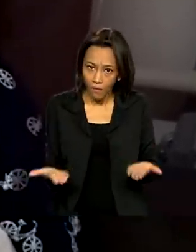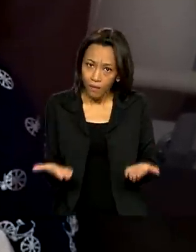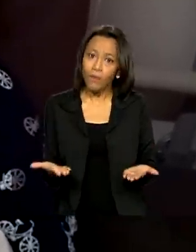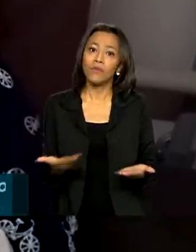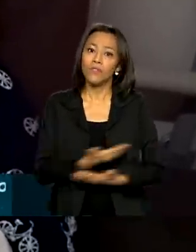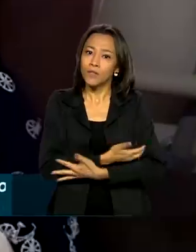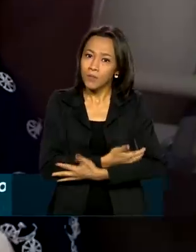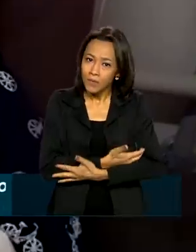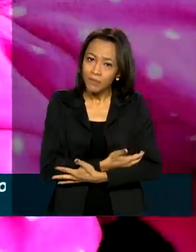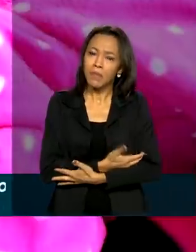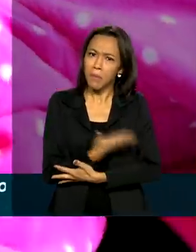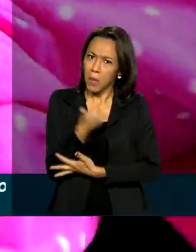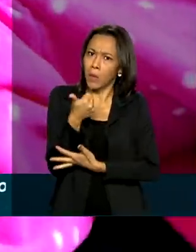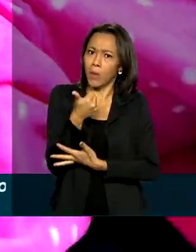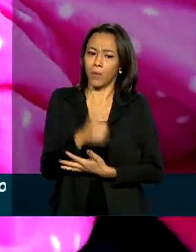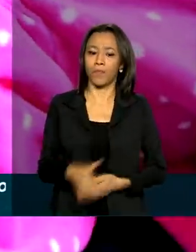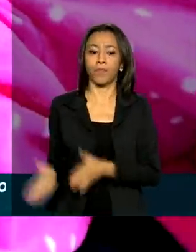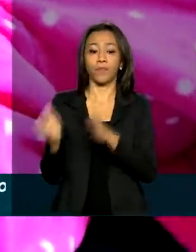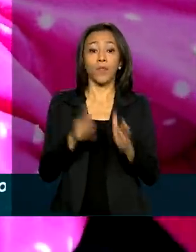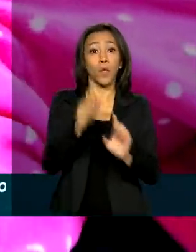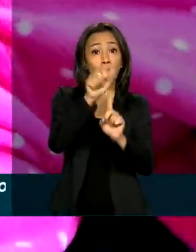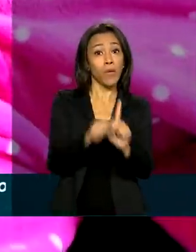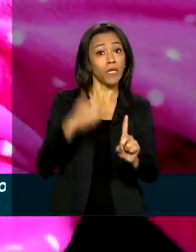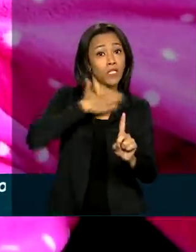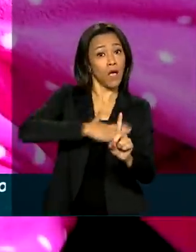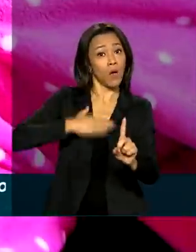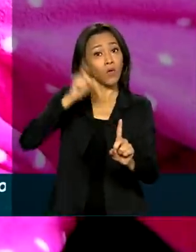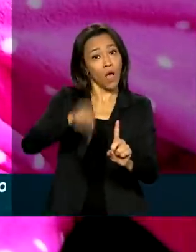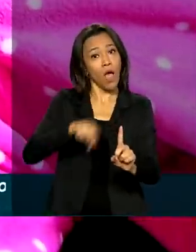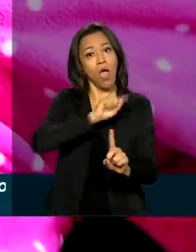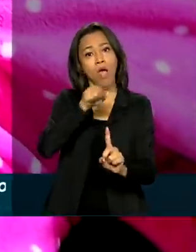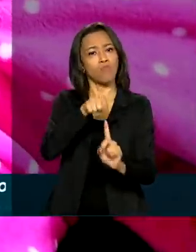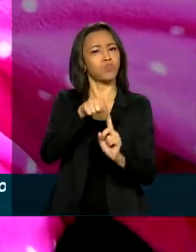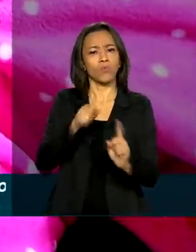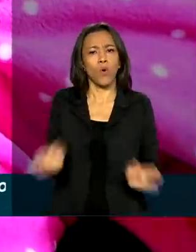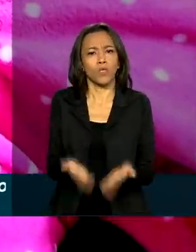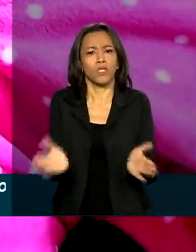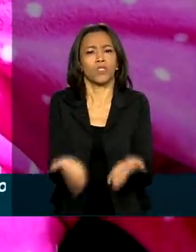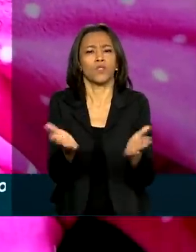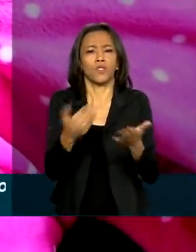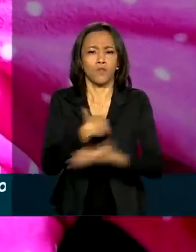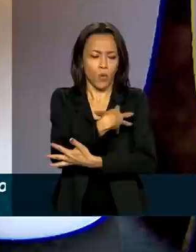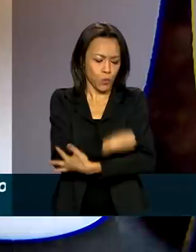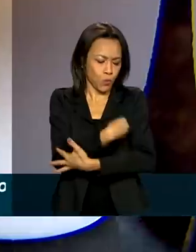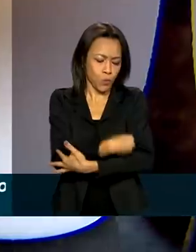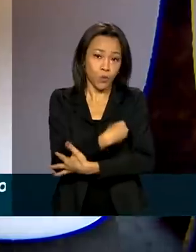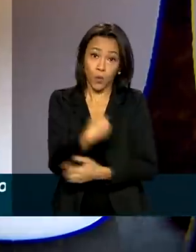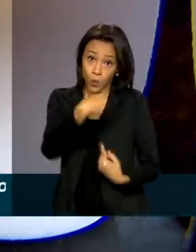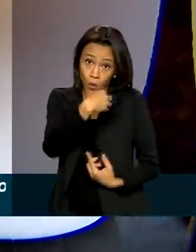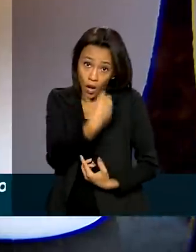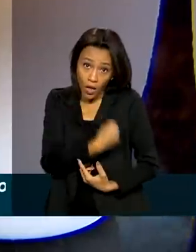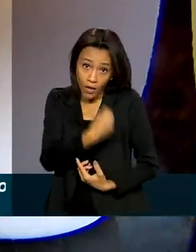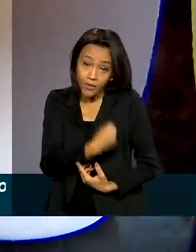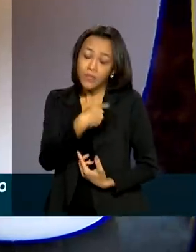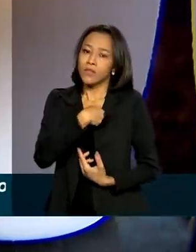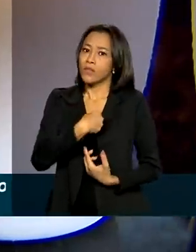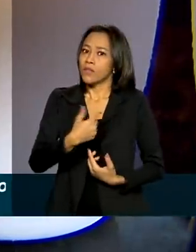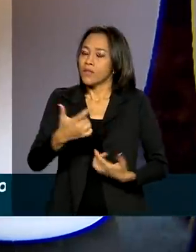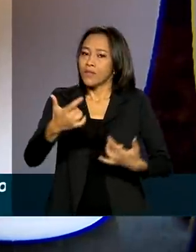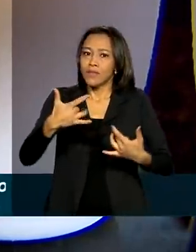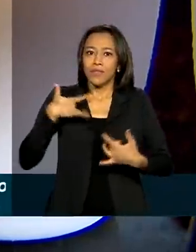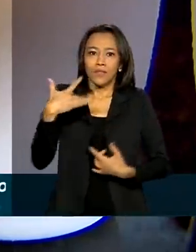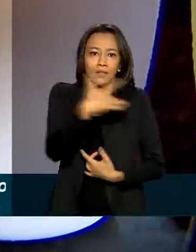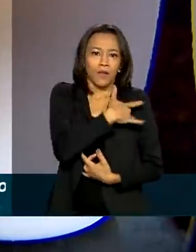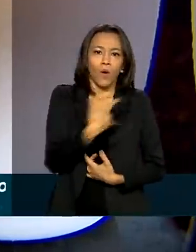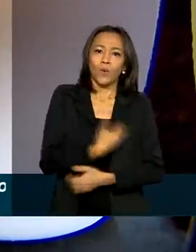saúde dela vai melhorando bastante. Agosto é o mês de incentivo à amamentação. O leite materno garante benefícios tanto